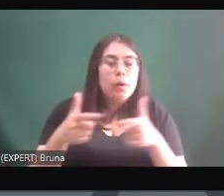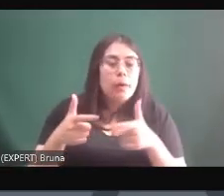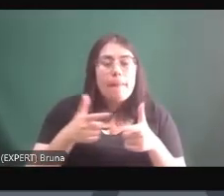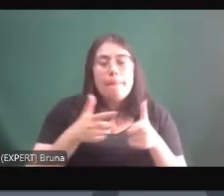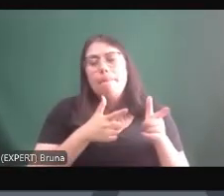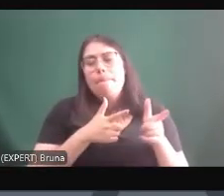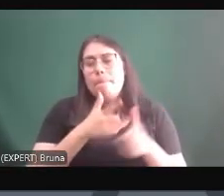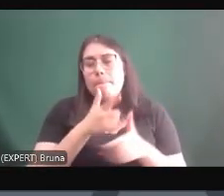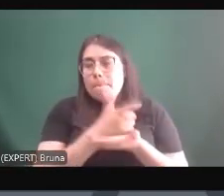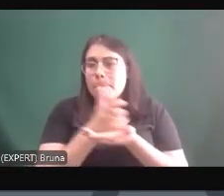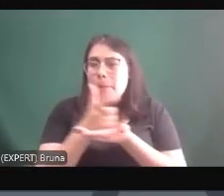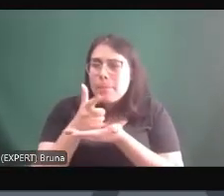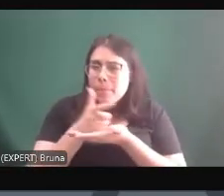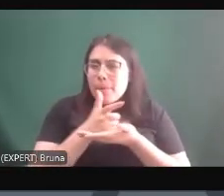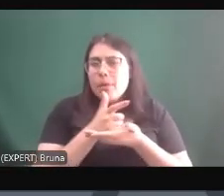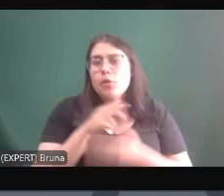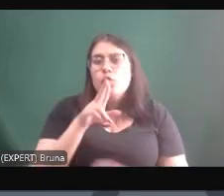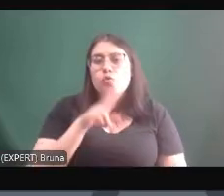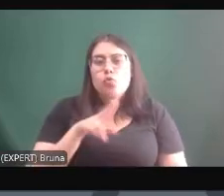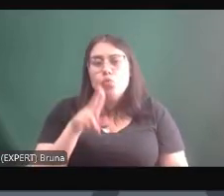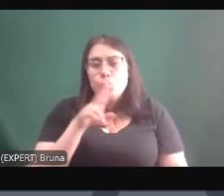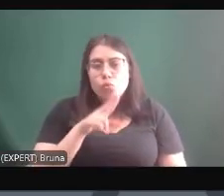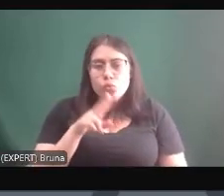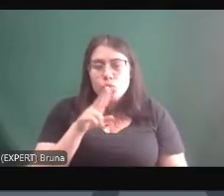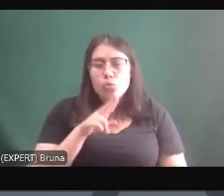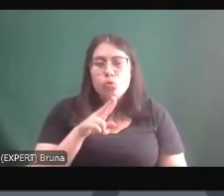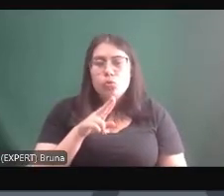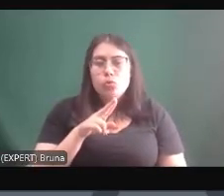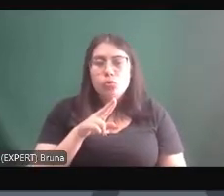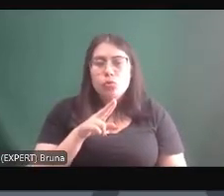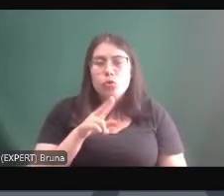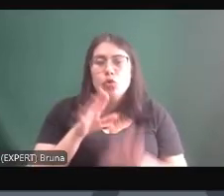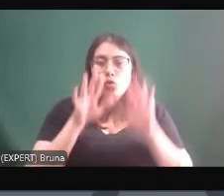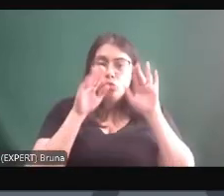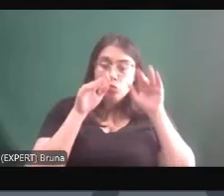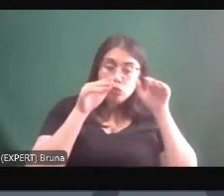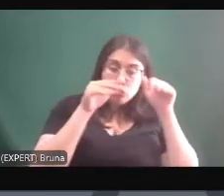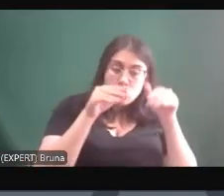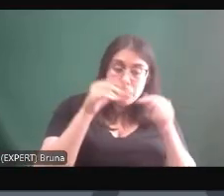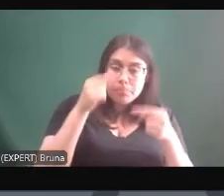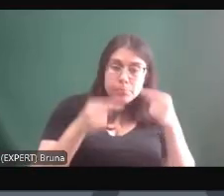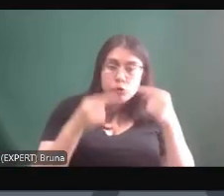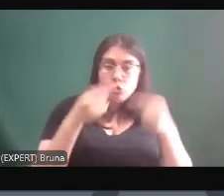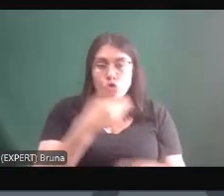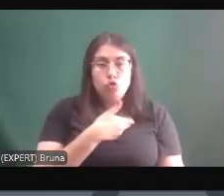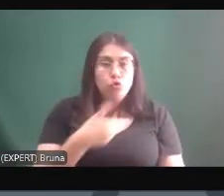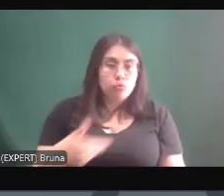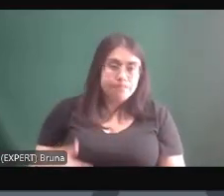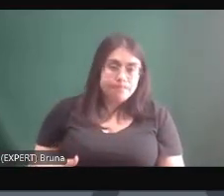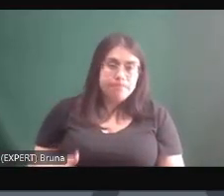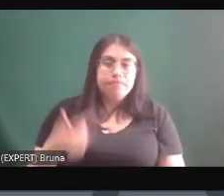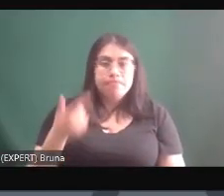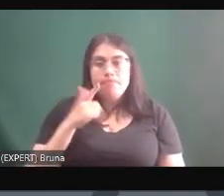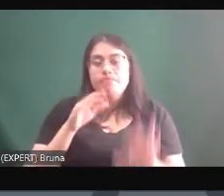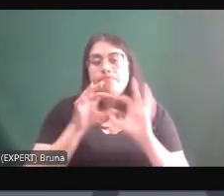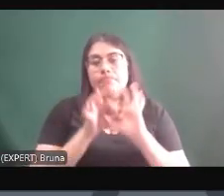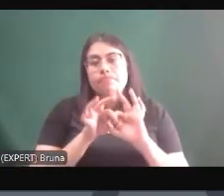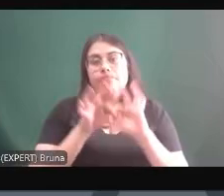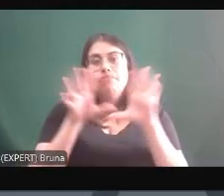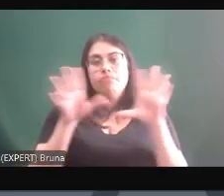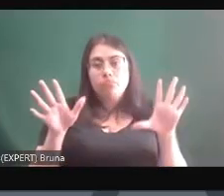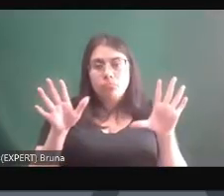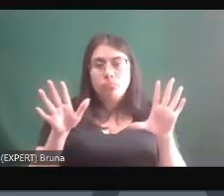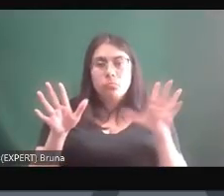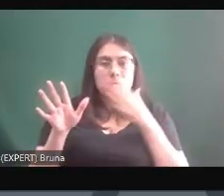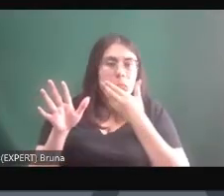usar o referencial da taxa de homicídios como foco de ação de políticas públicas é uma maneira de você libertar essas comunidades dessas